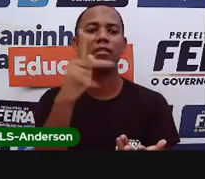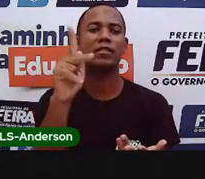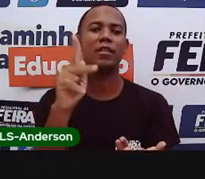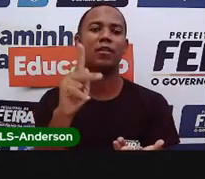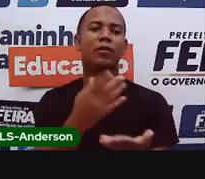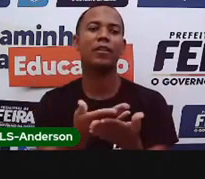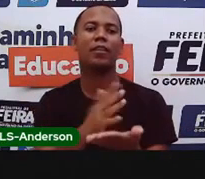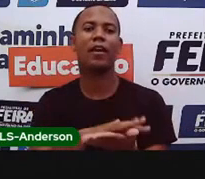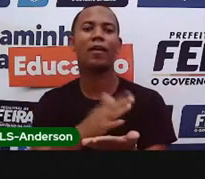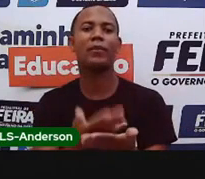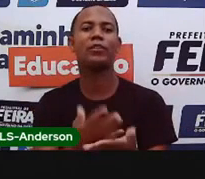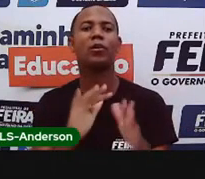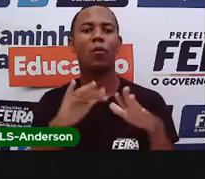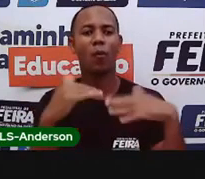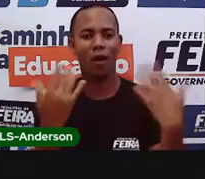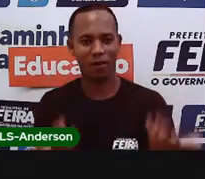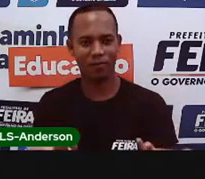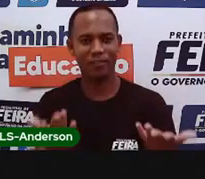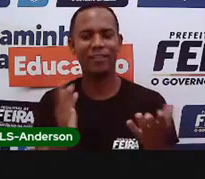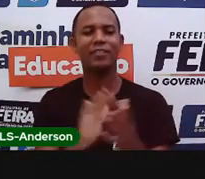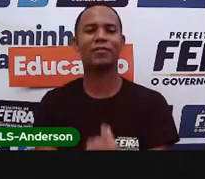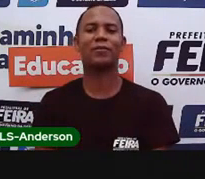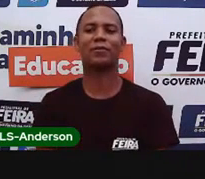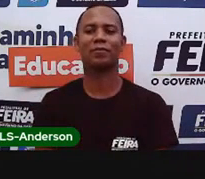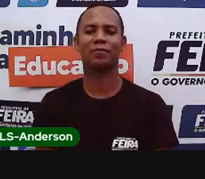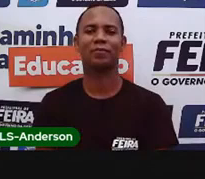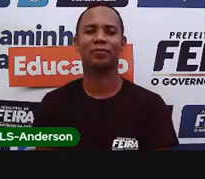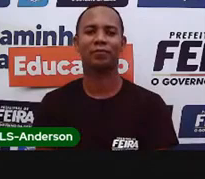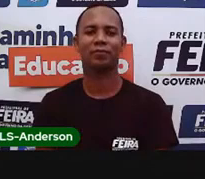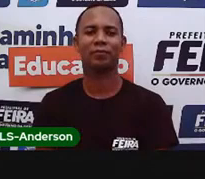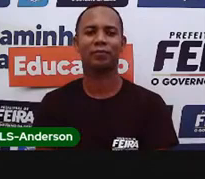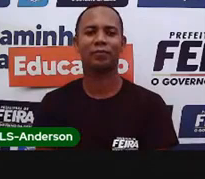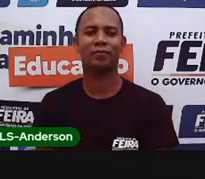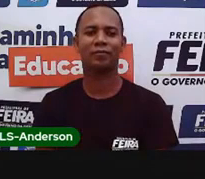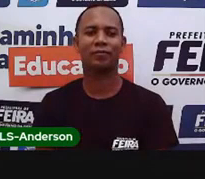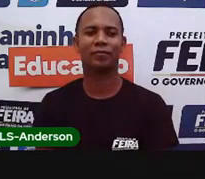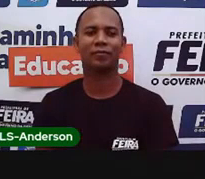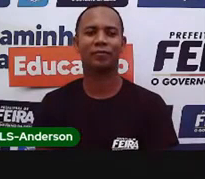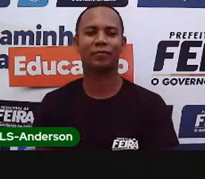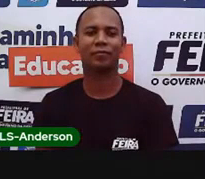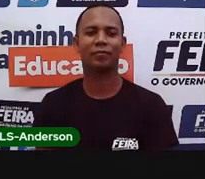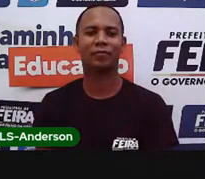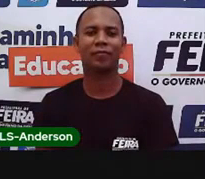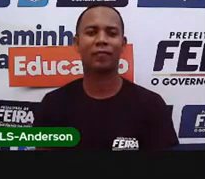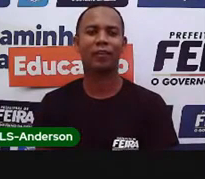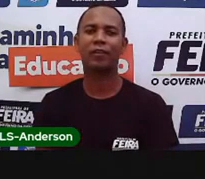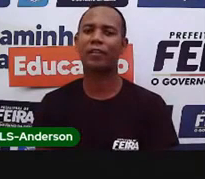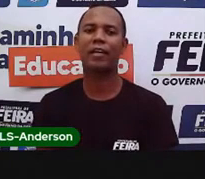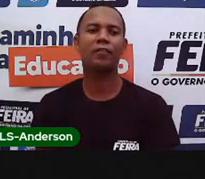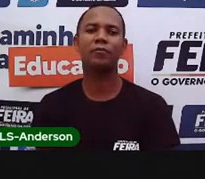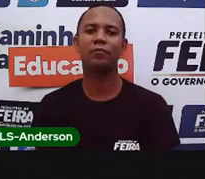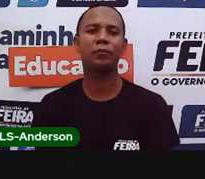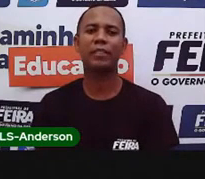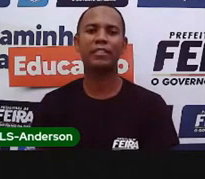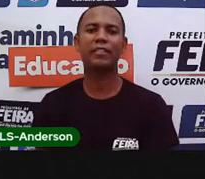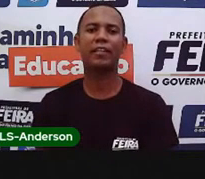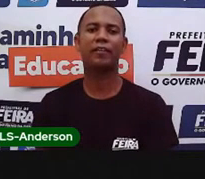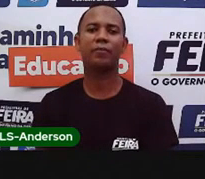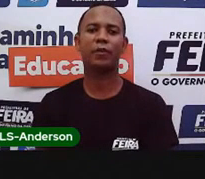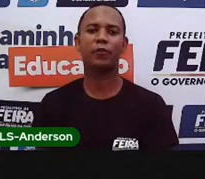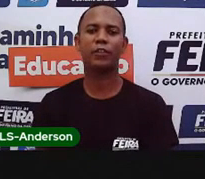intérprete? É isso, Anderson? E no caso do aluno cego, a gente faz como? É intérprete também?